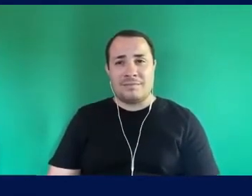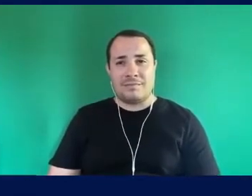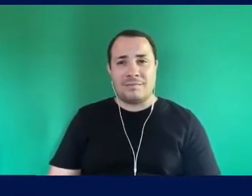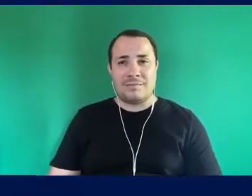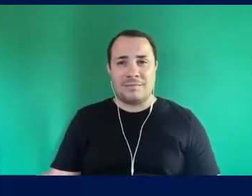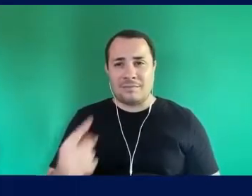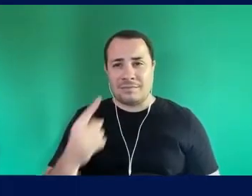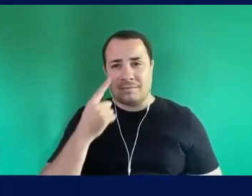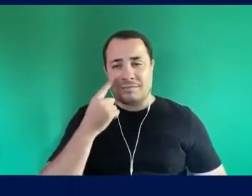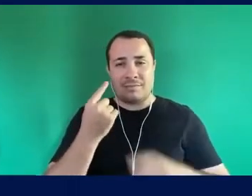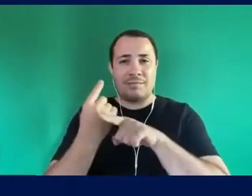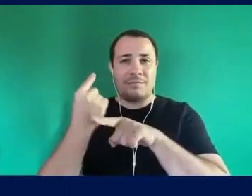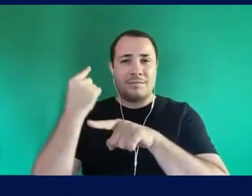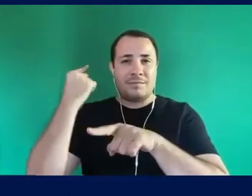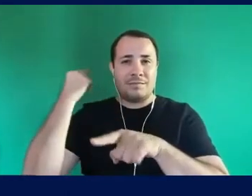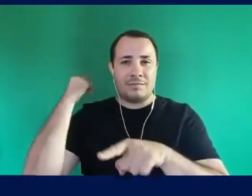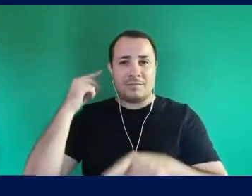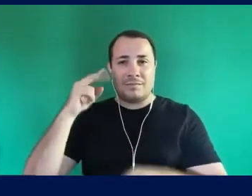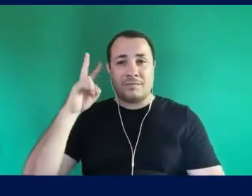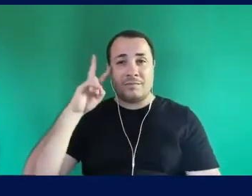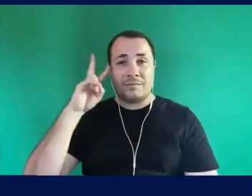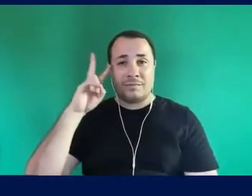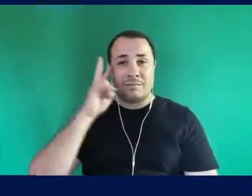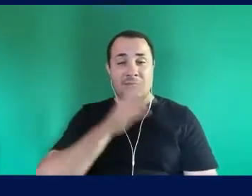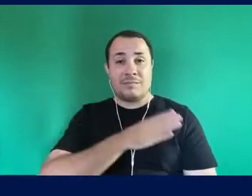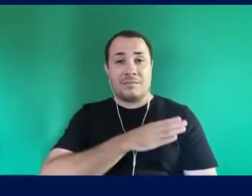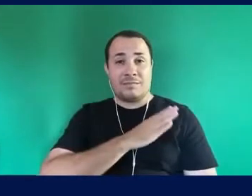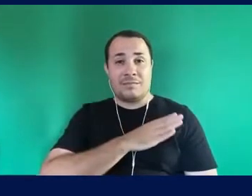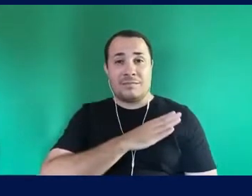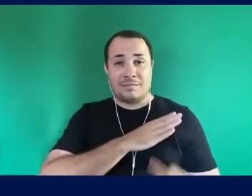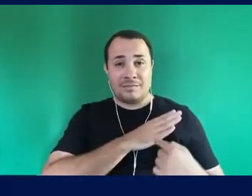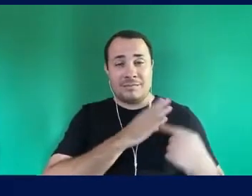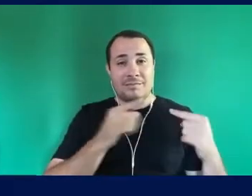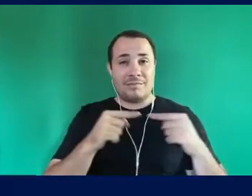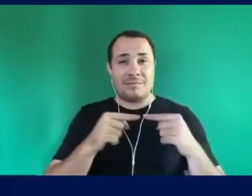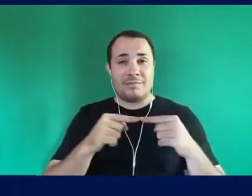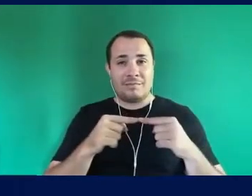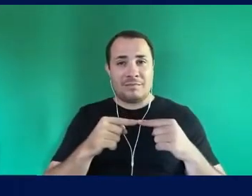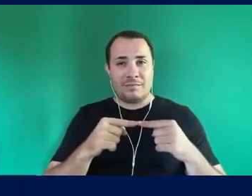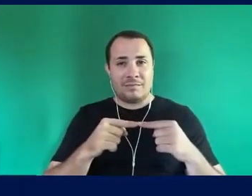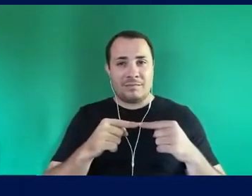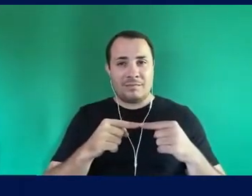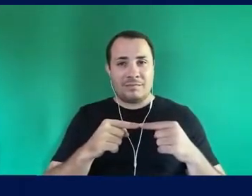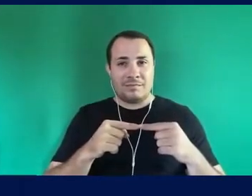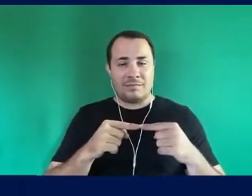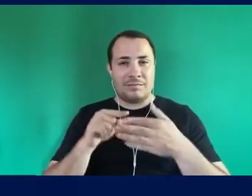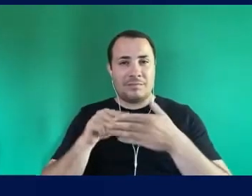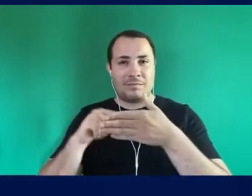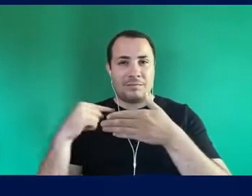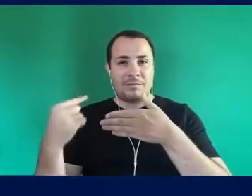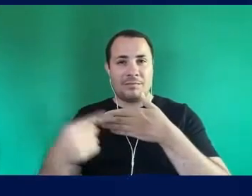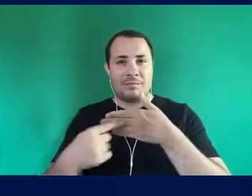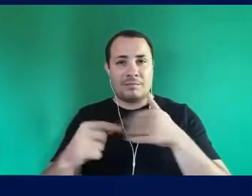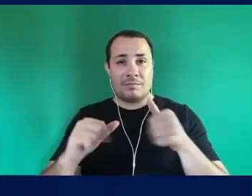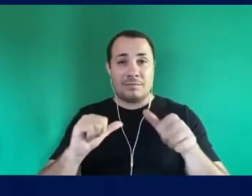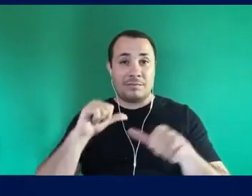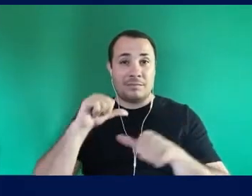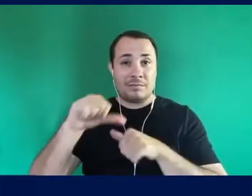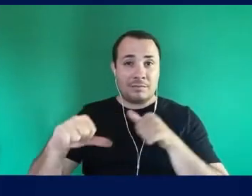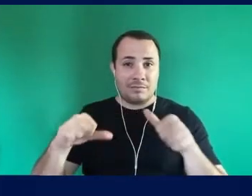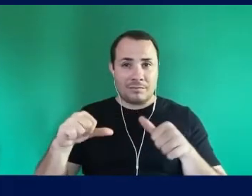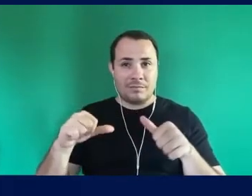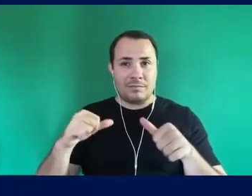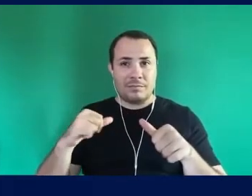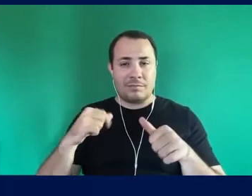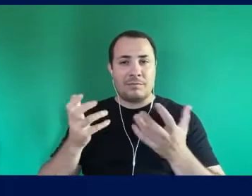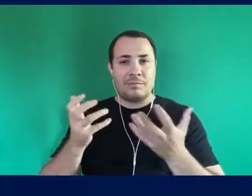mitológicas O coração sempre esteve presente Então esse deslocamento De metáfora Eu acho que o primeiro ponto Que eu queria trazer